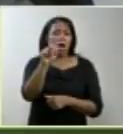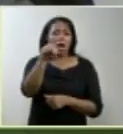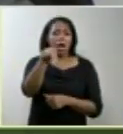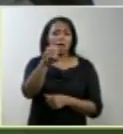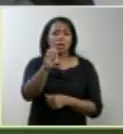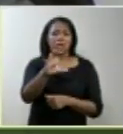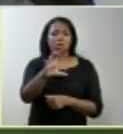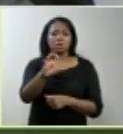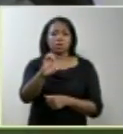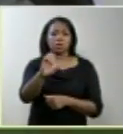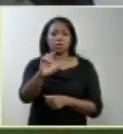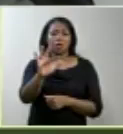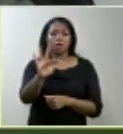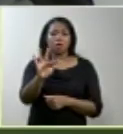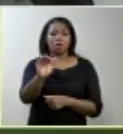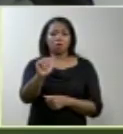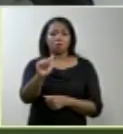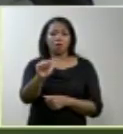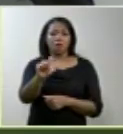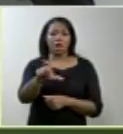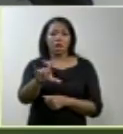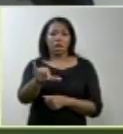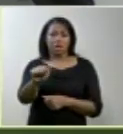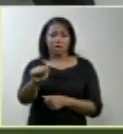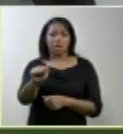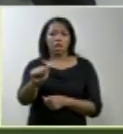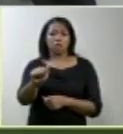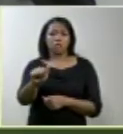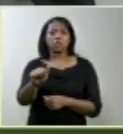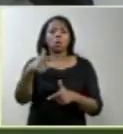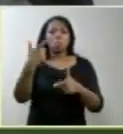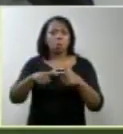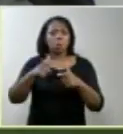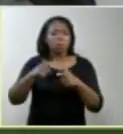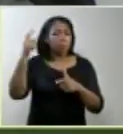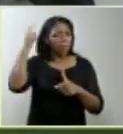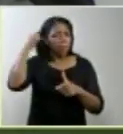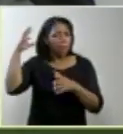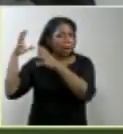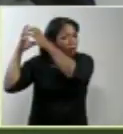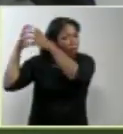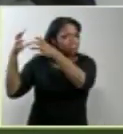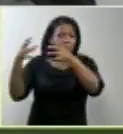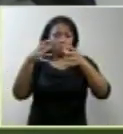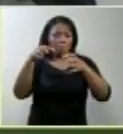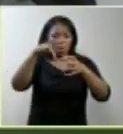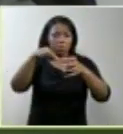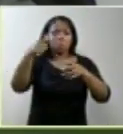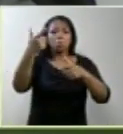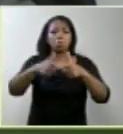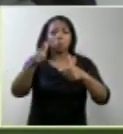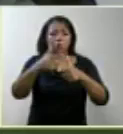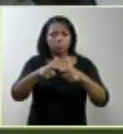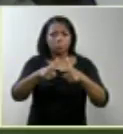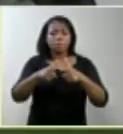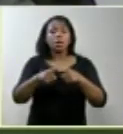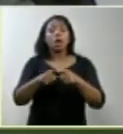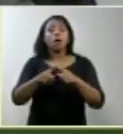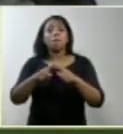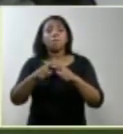de uma outra má formação como que se pode fazer essa distinção para os fins